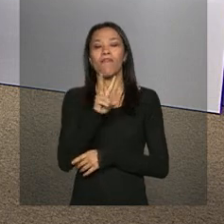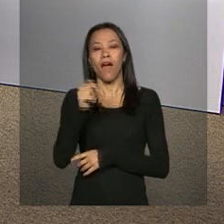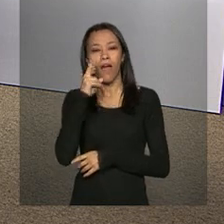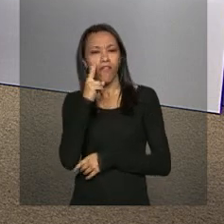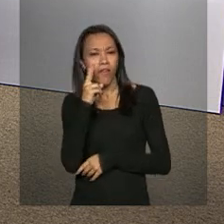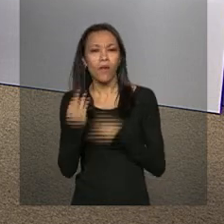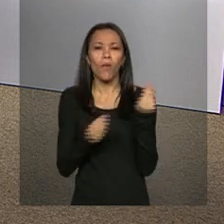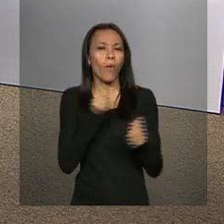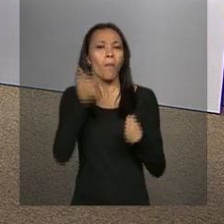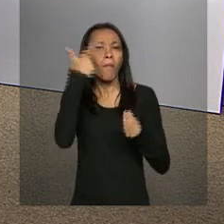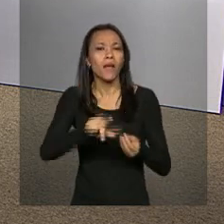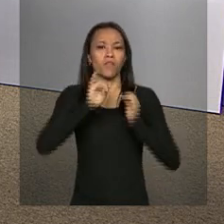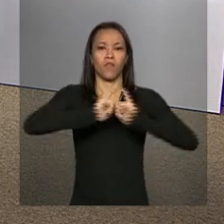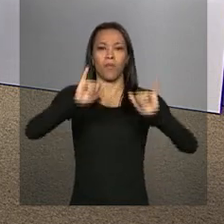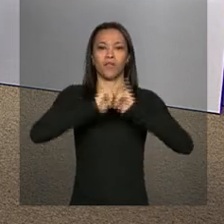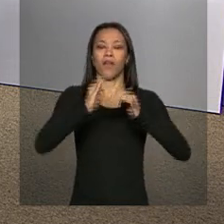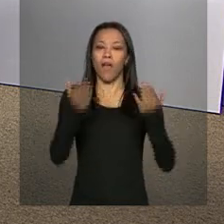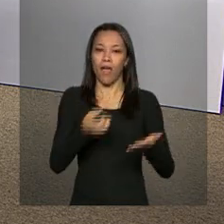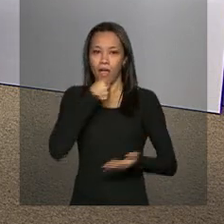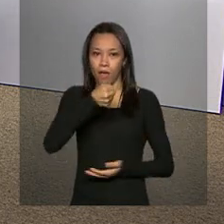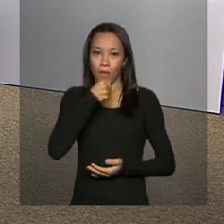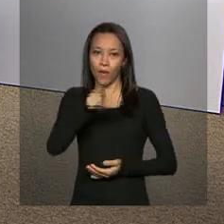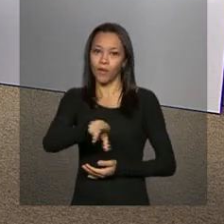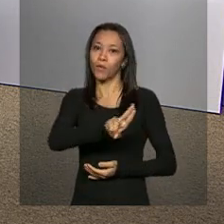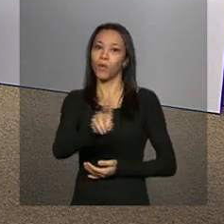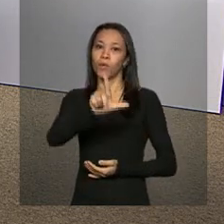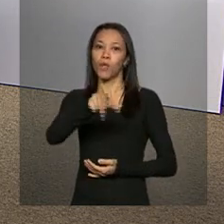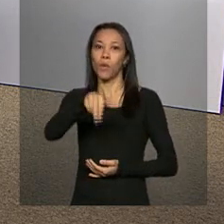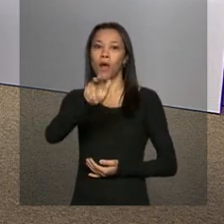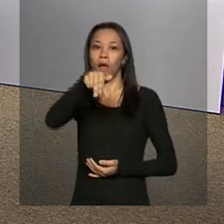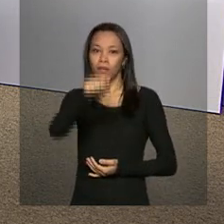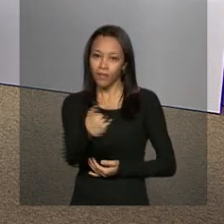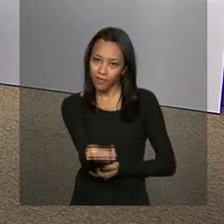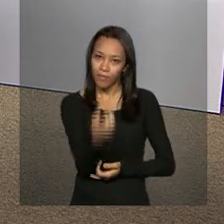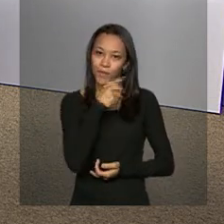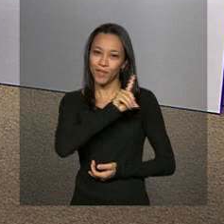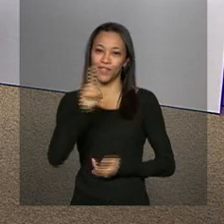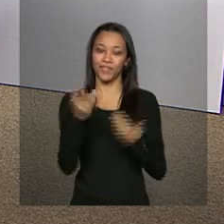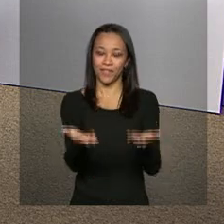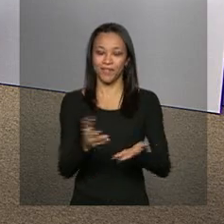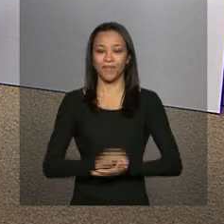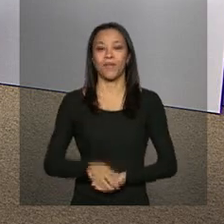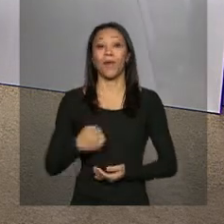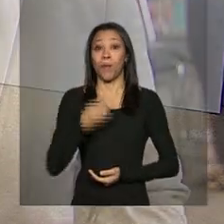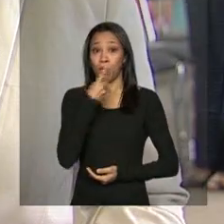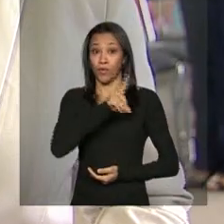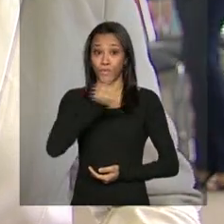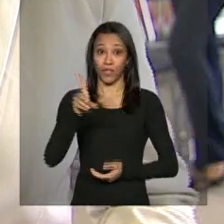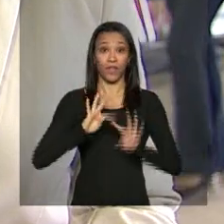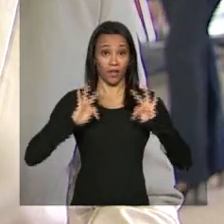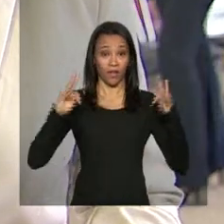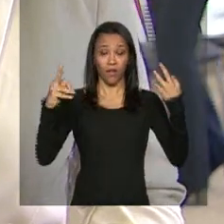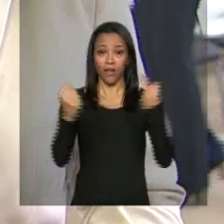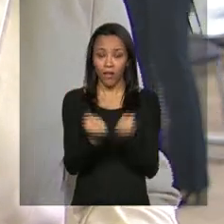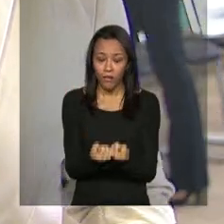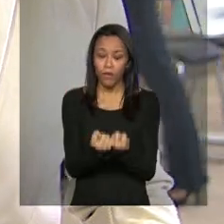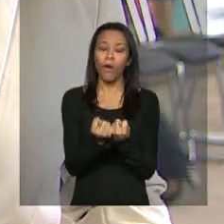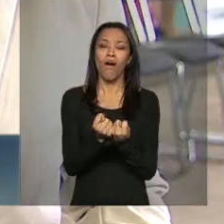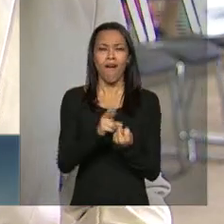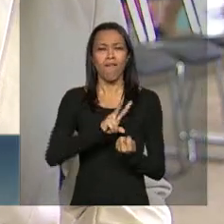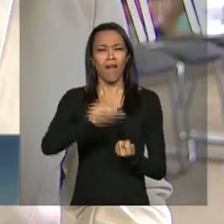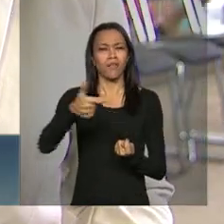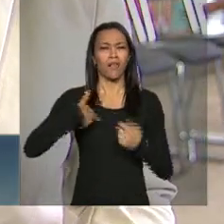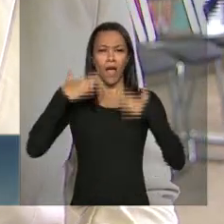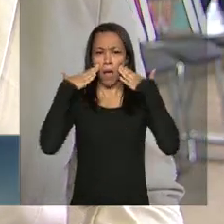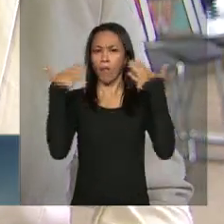divulgação e tem mais informações é a repórter Luana Karen. Bom dia, Luana. Bom dia, Daniele. Bom dia a todos. Vão ser